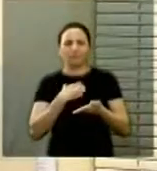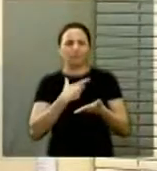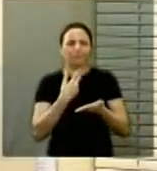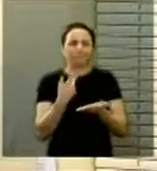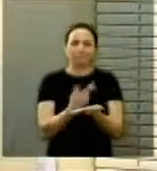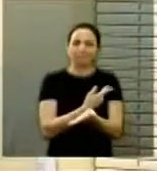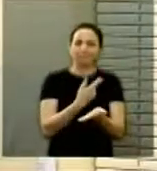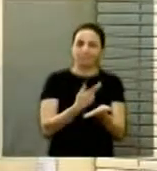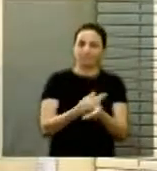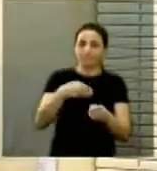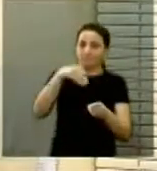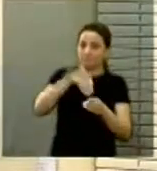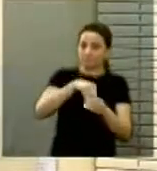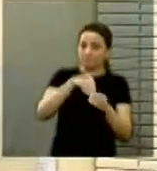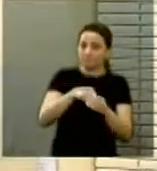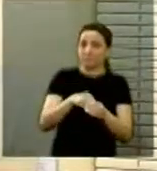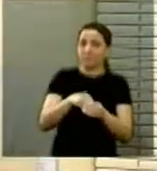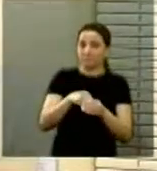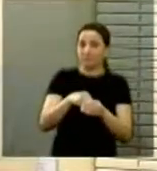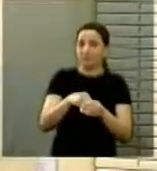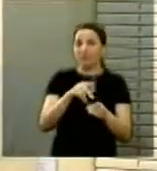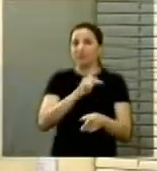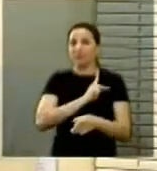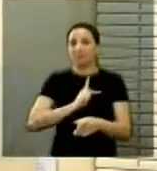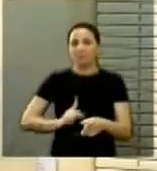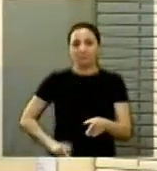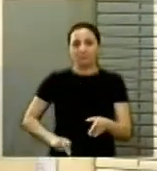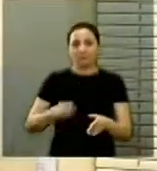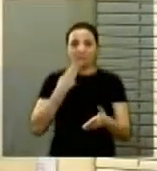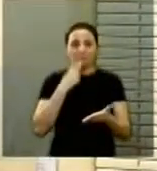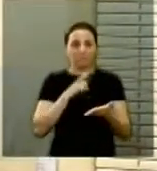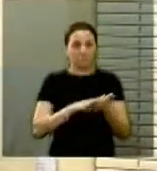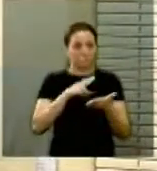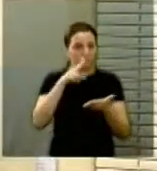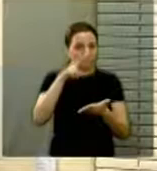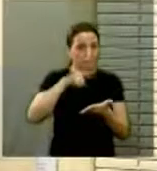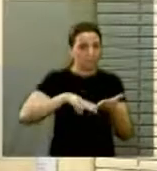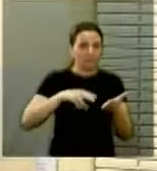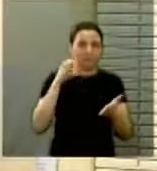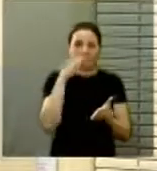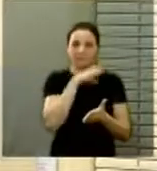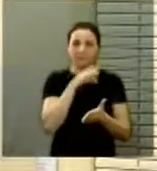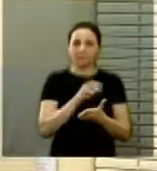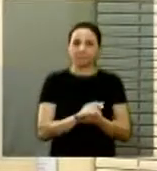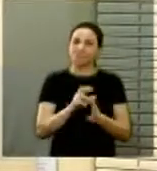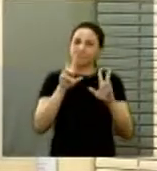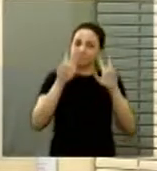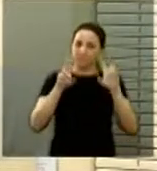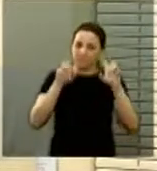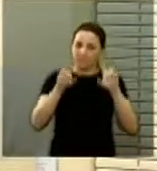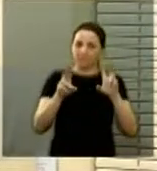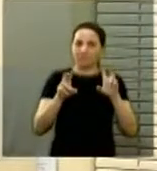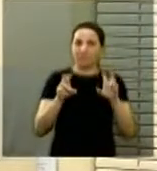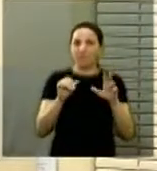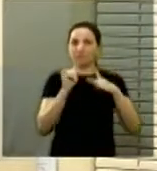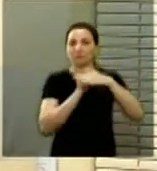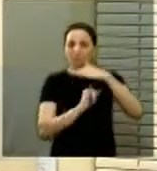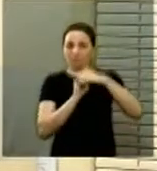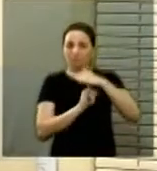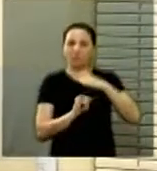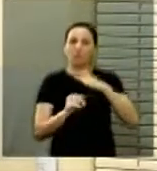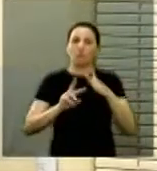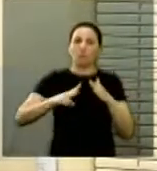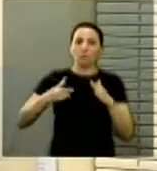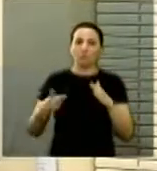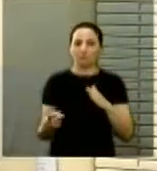nas eleições presidenciais, e eu vou ler a carta aqui, porque ela é rapidinho. O título é Entidades se posicionam